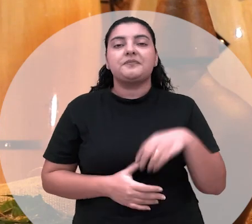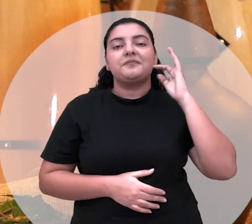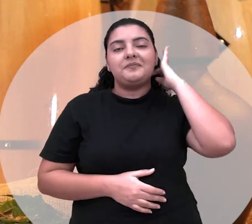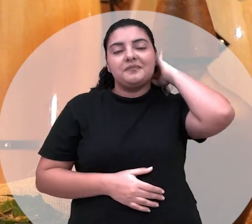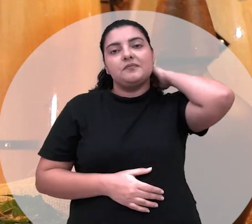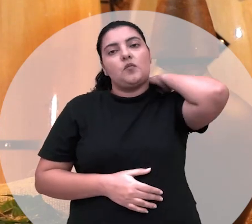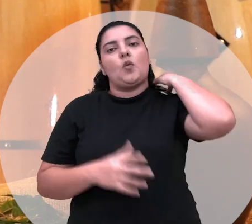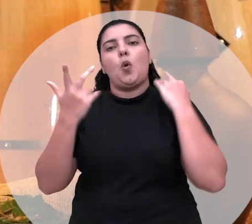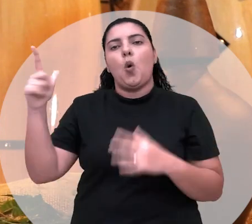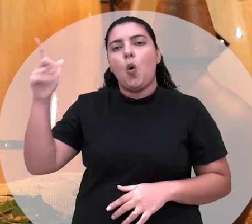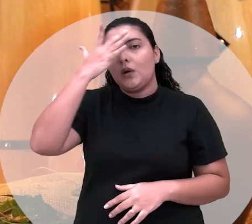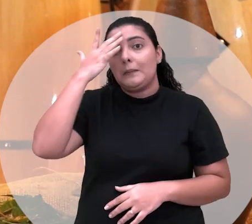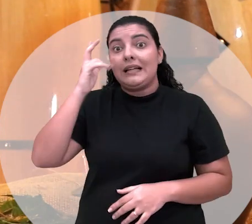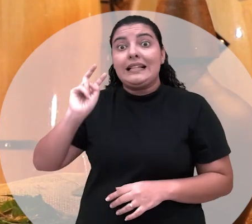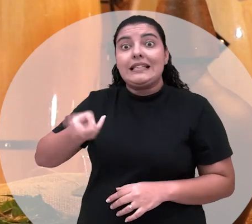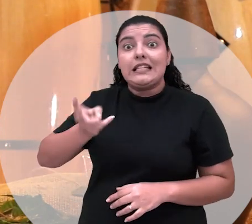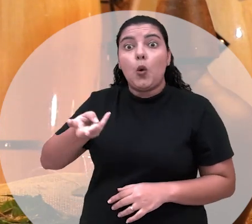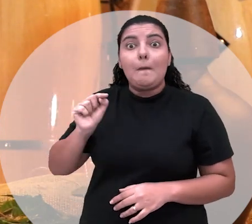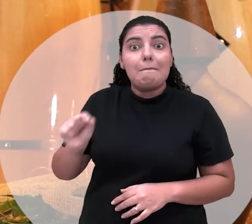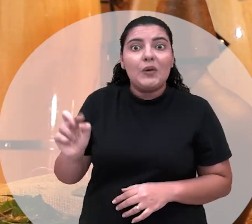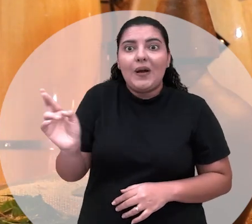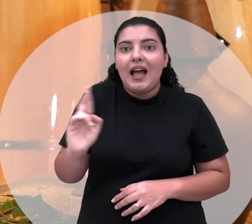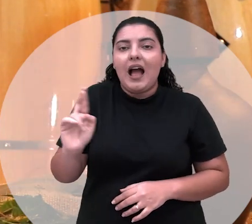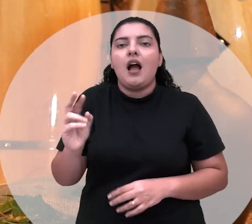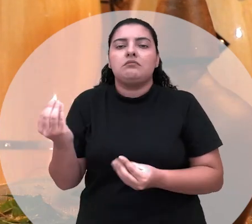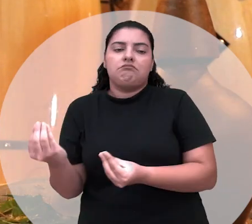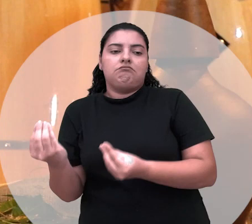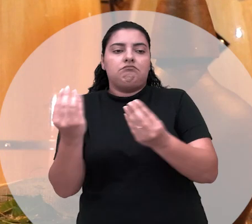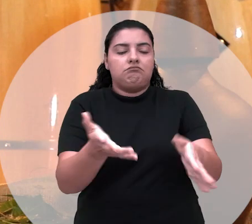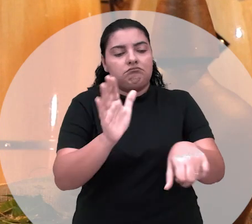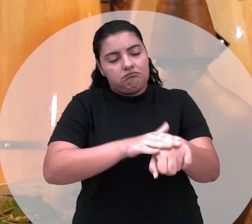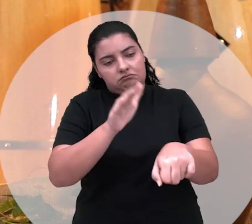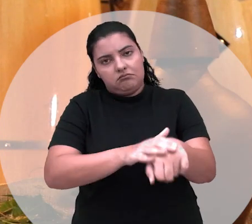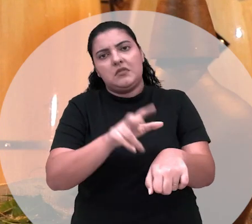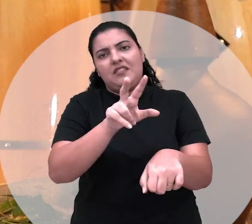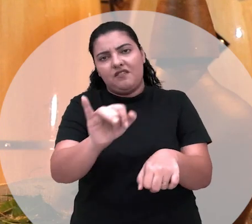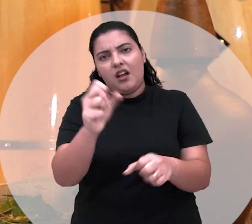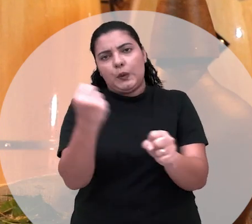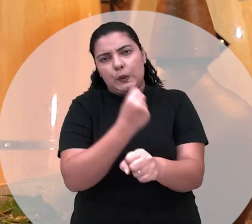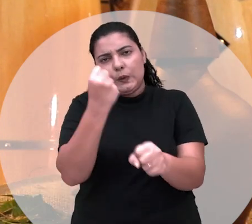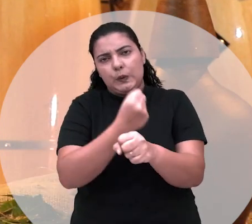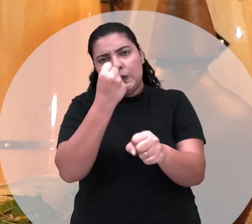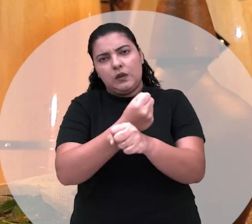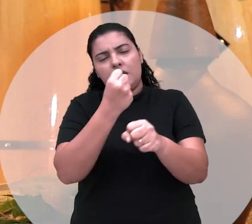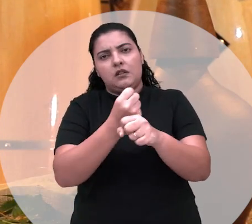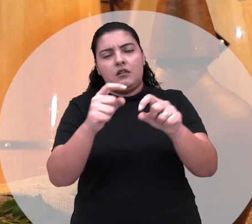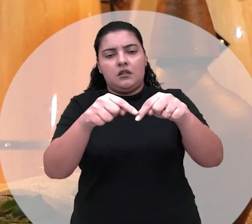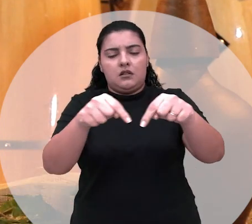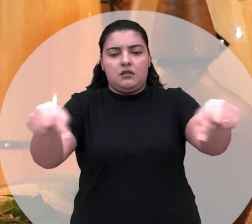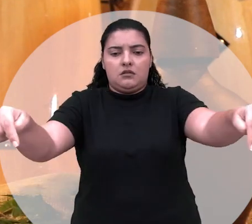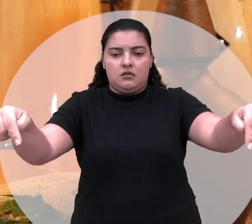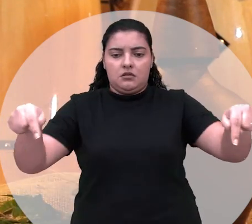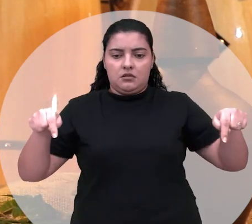Aí lá vem outra pessoa com cinco mil reais e tá aqui na sua mão, mãe Jaque, a senhora manda fechar só o L do